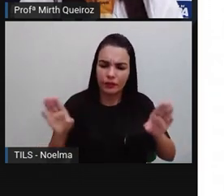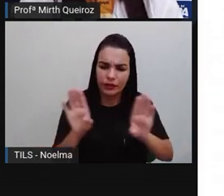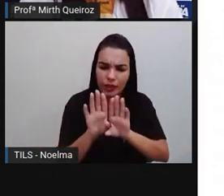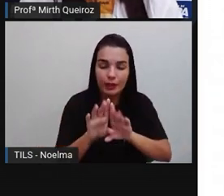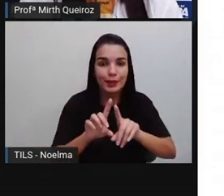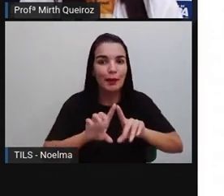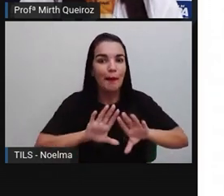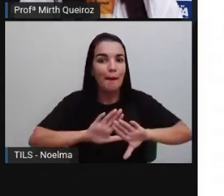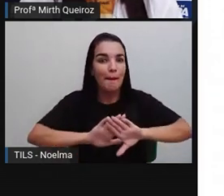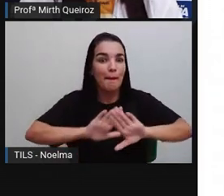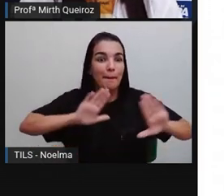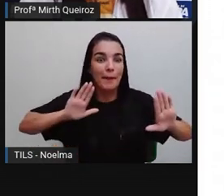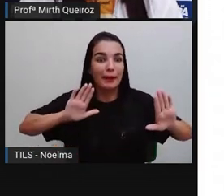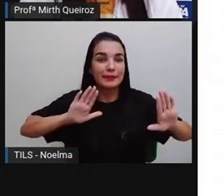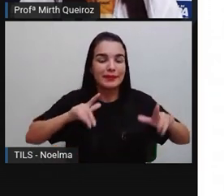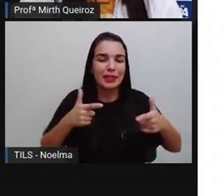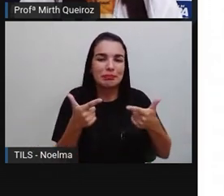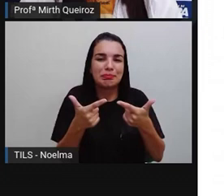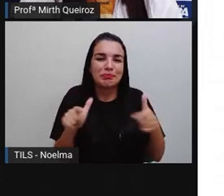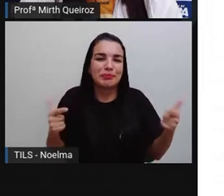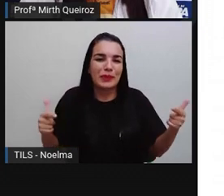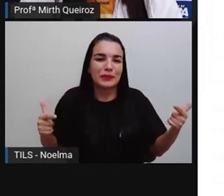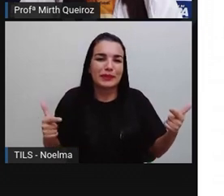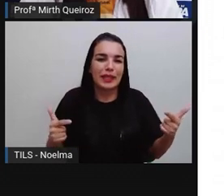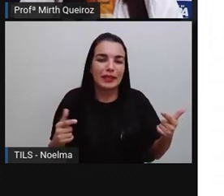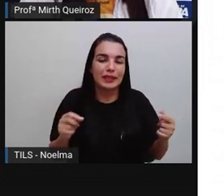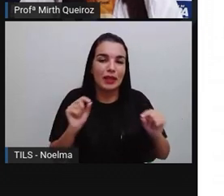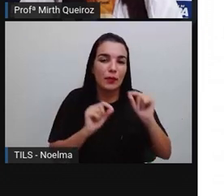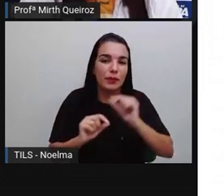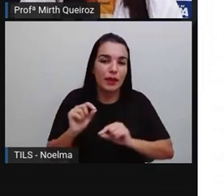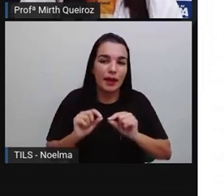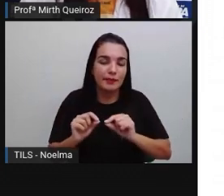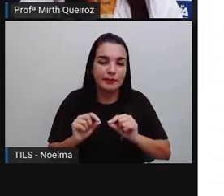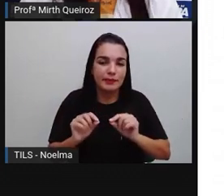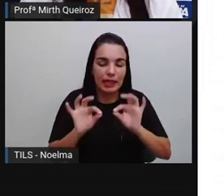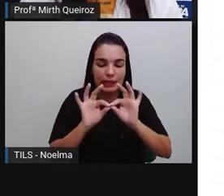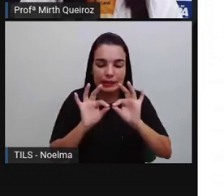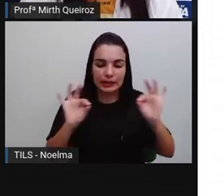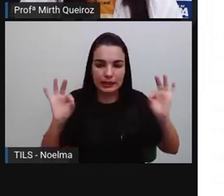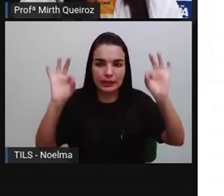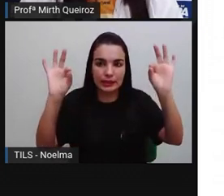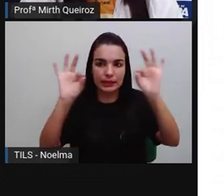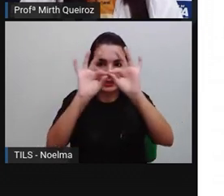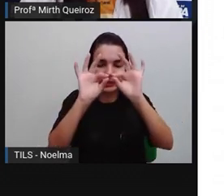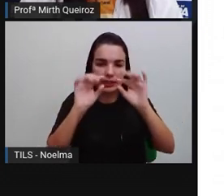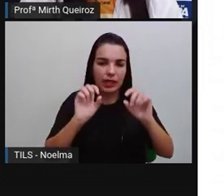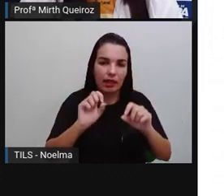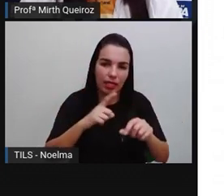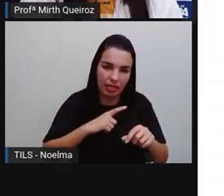esse cruzamento entre esses dois segmentos vai fazer com que não seja